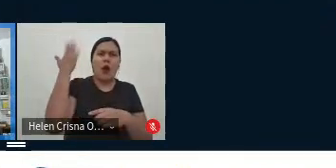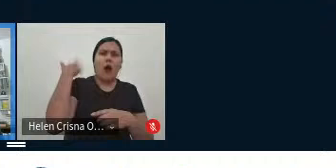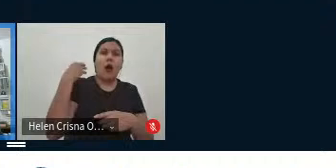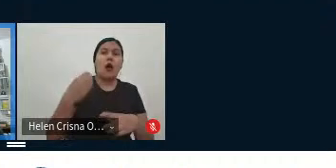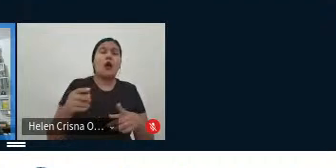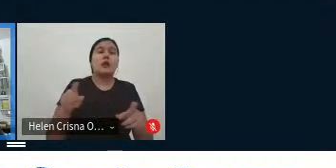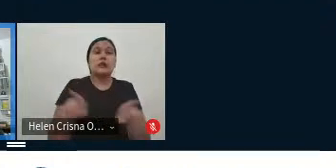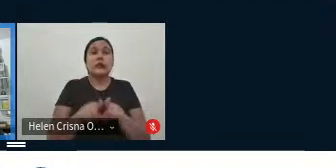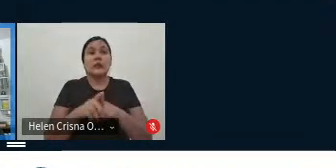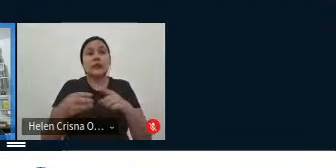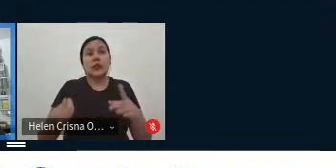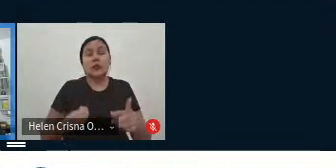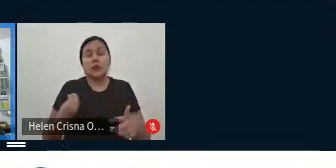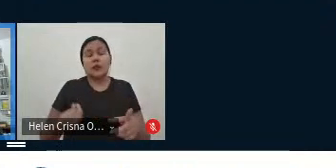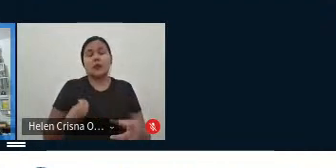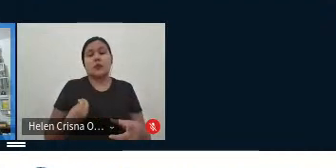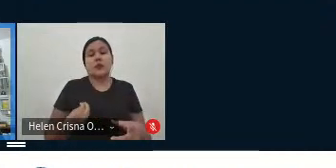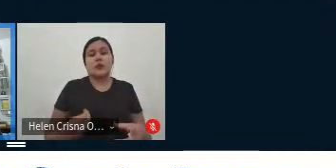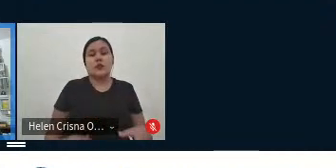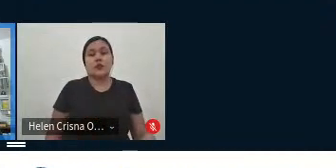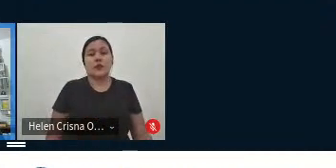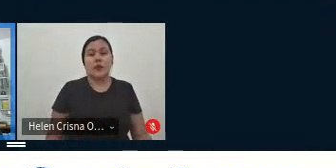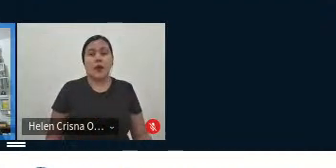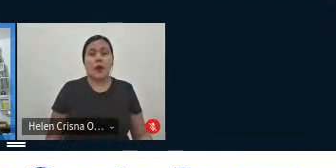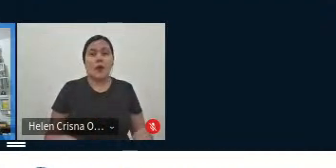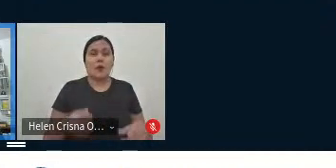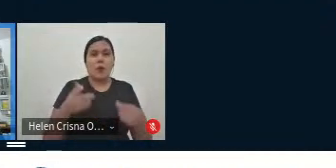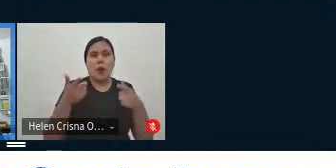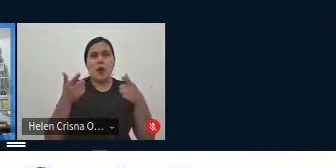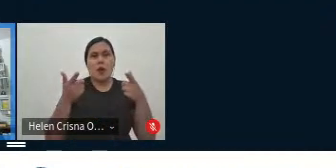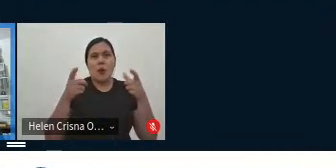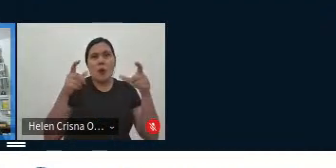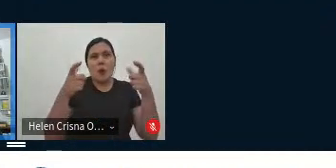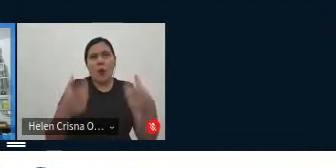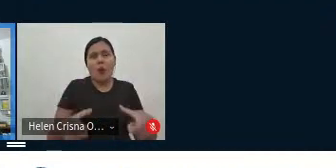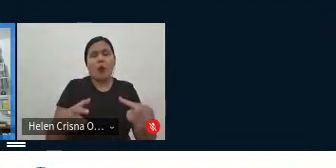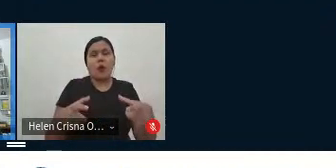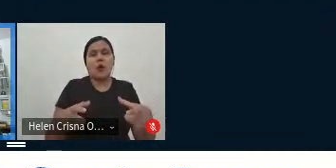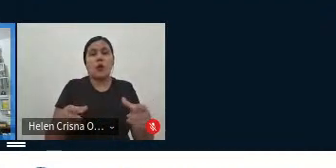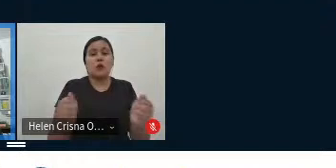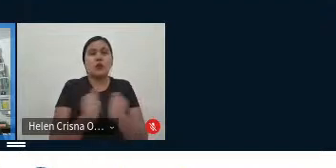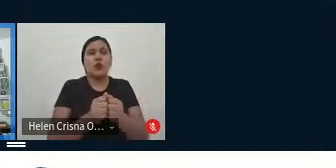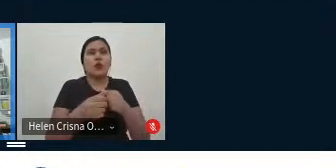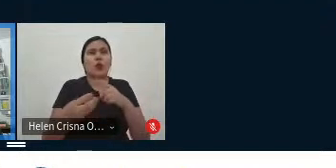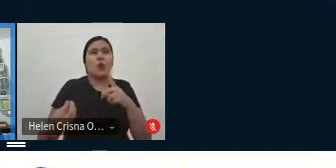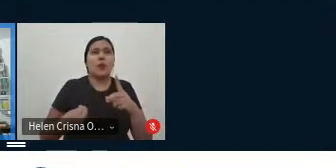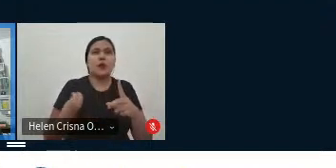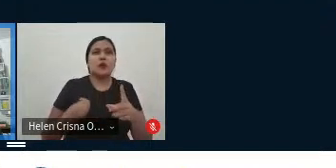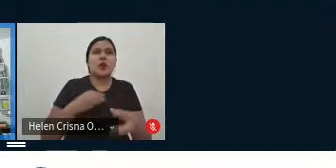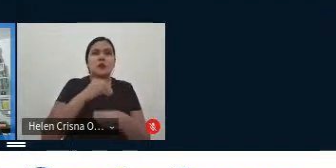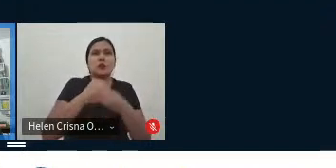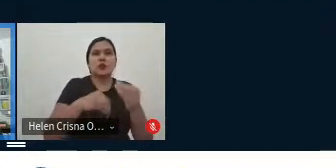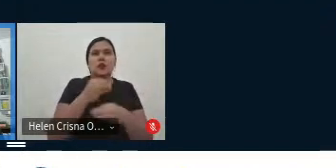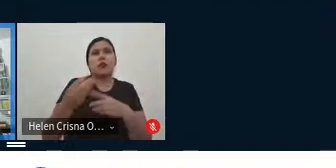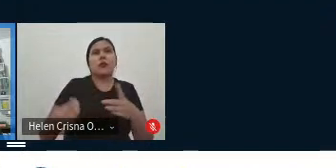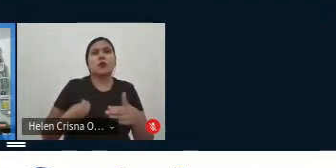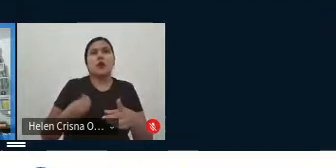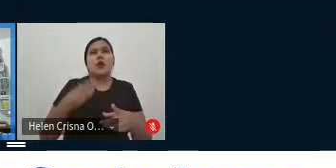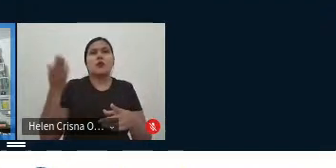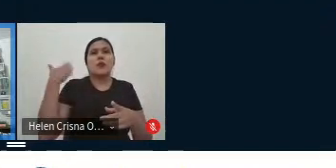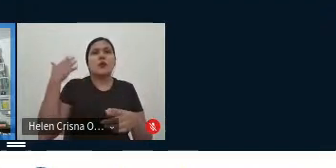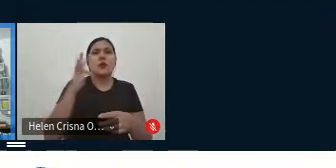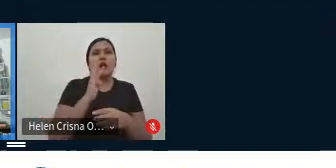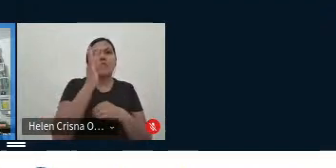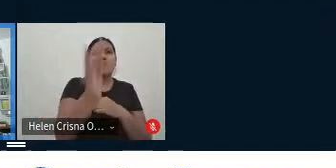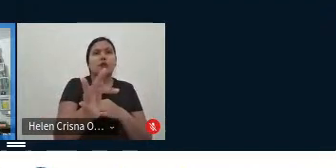presente, e o do presente também está no mesmo lugar, junto com o passado, com o presente e futuro, no mesmo lugar. E isso